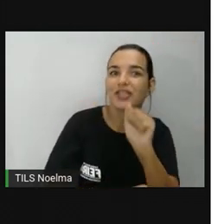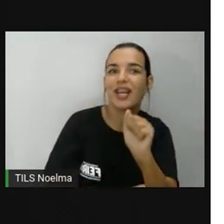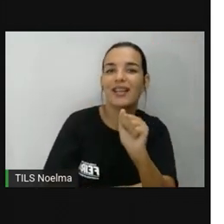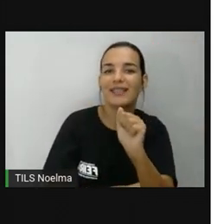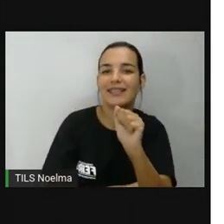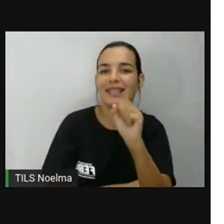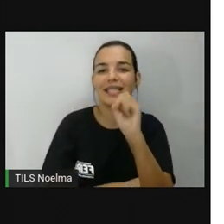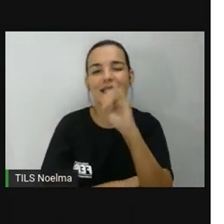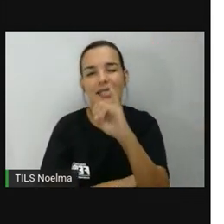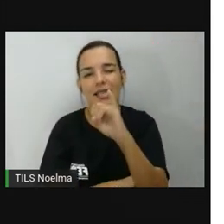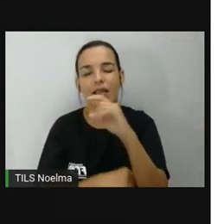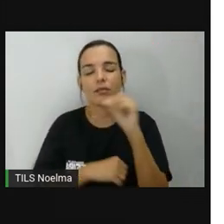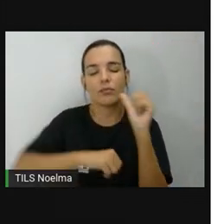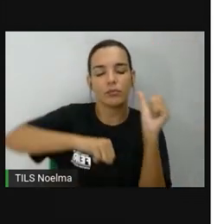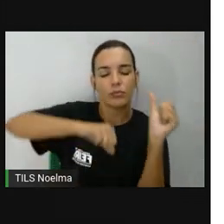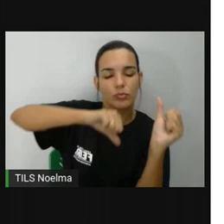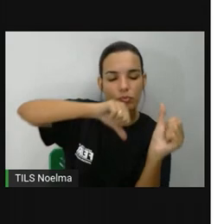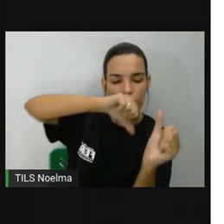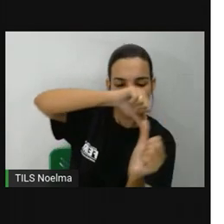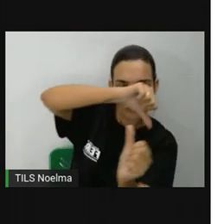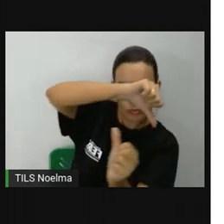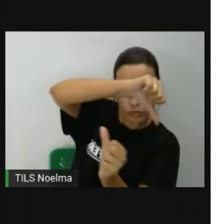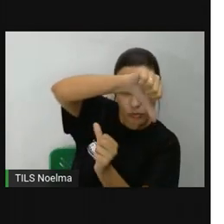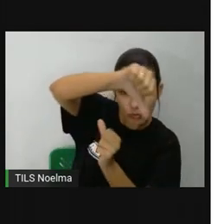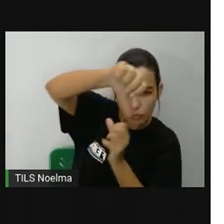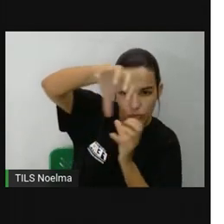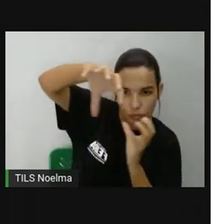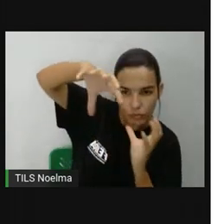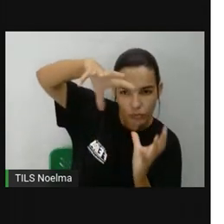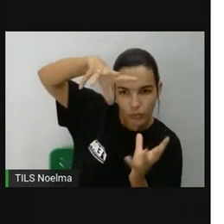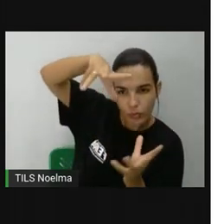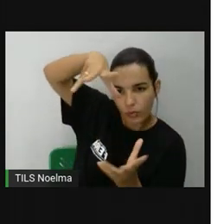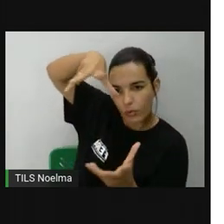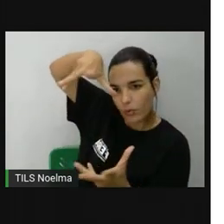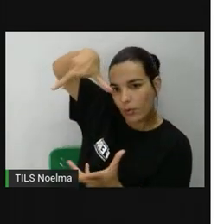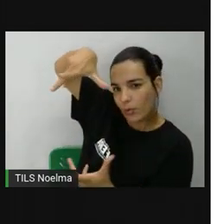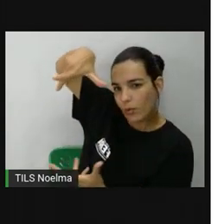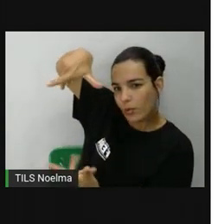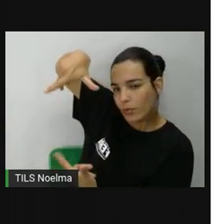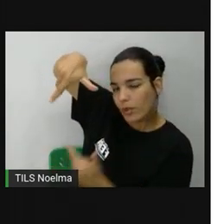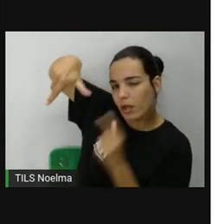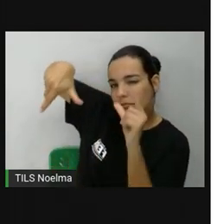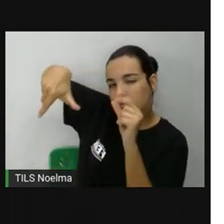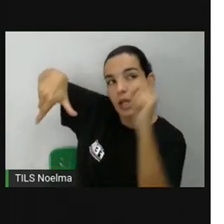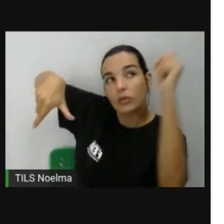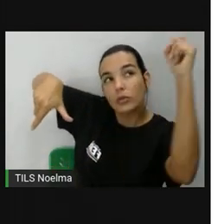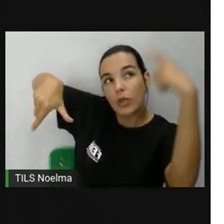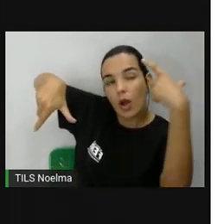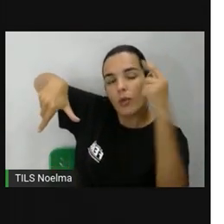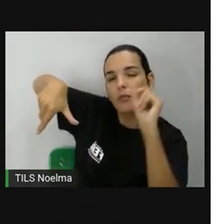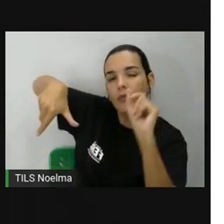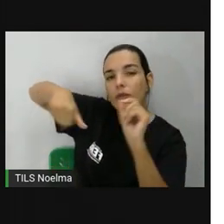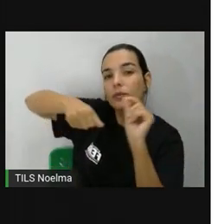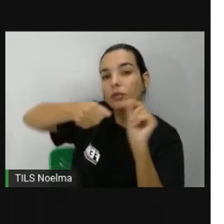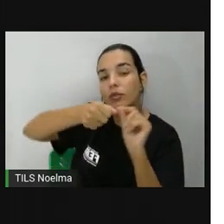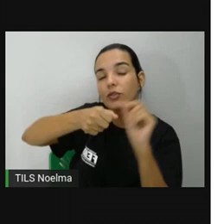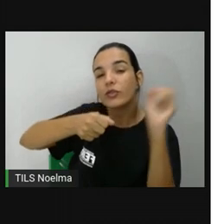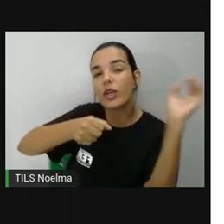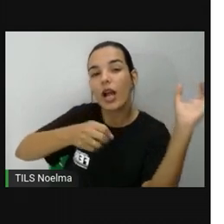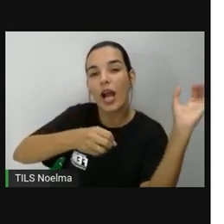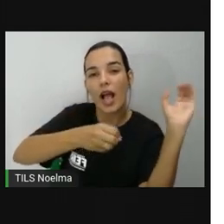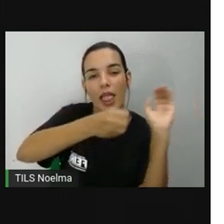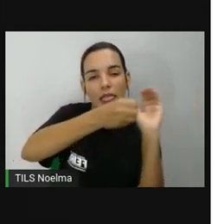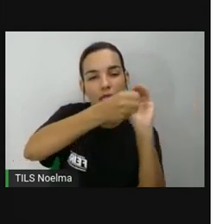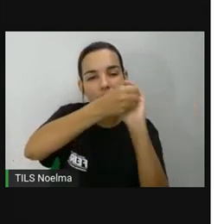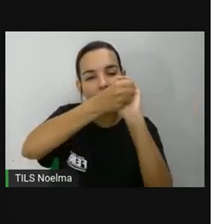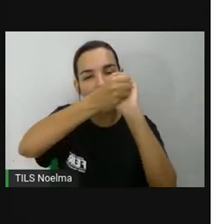Conforme vamos nos virando de costas para o Sol, a incidência dos raios solares vai diminuindo até a noite chegar. Daqui